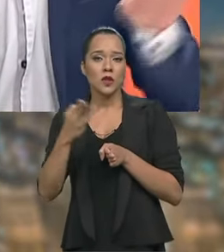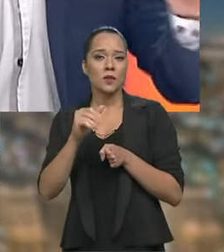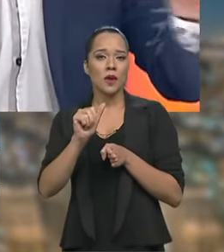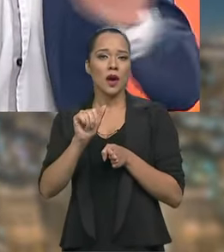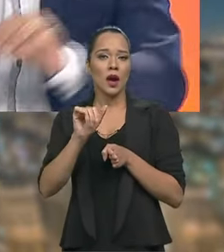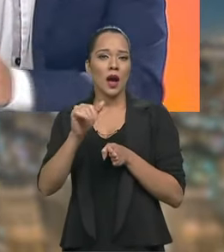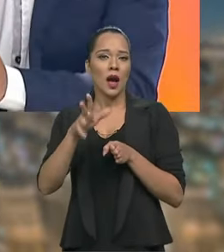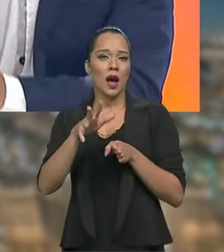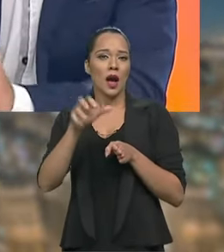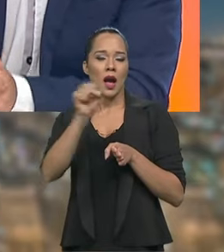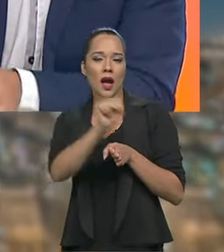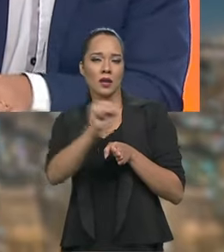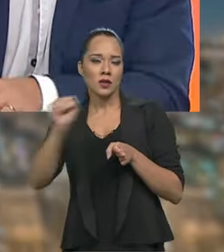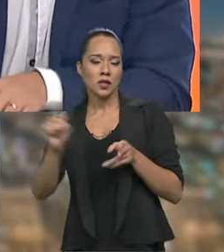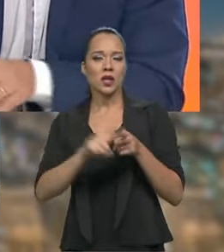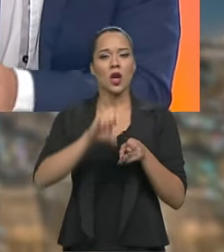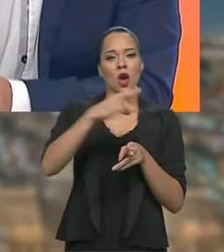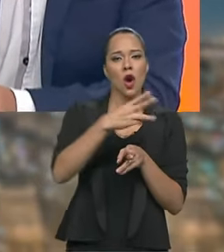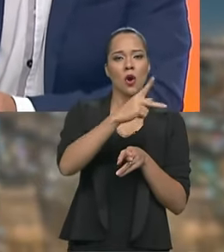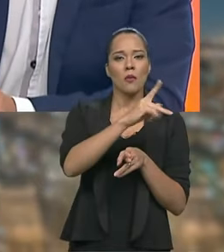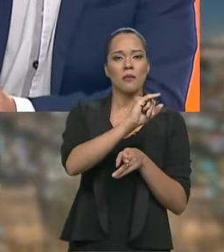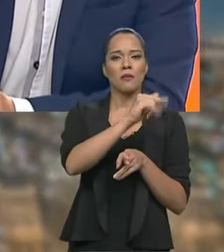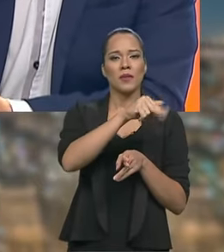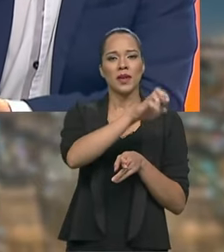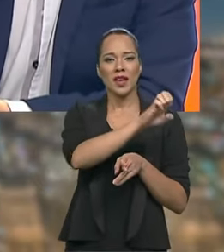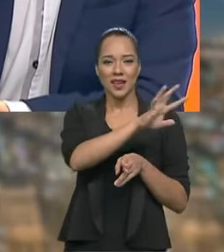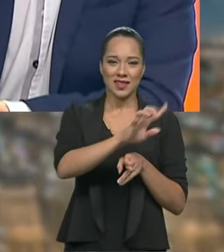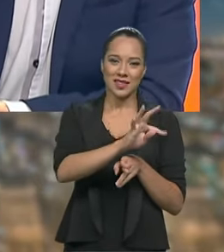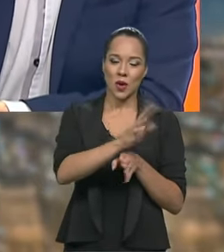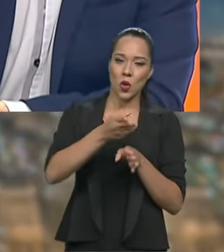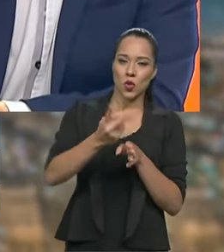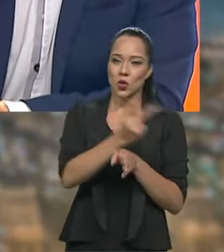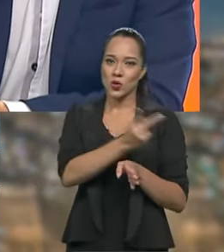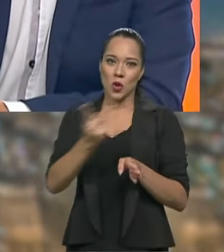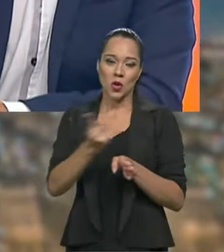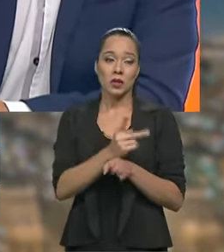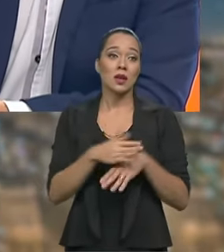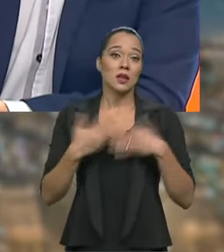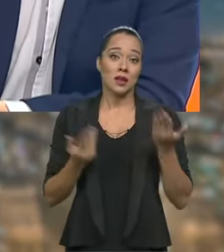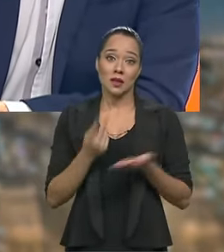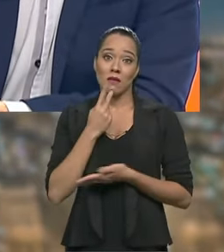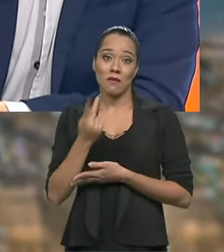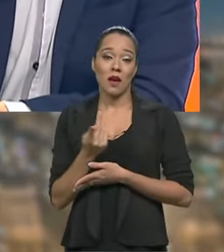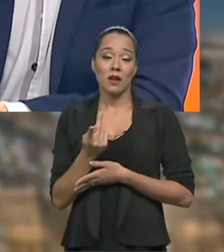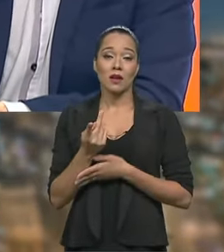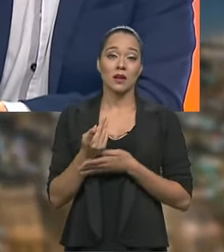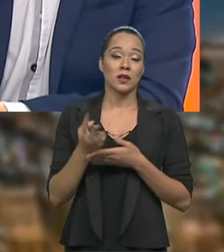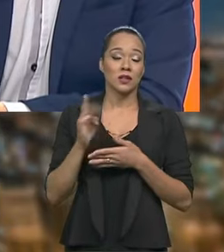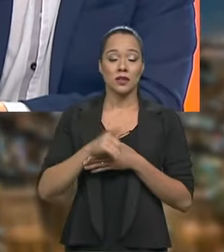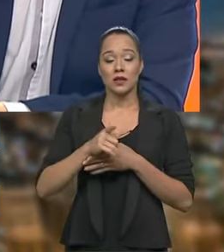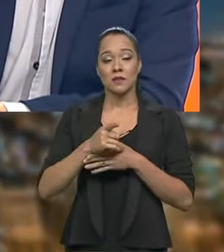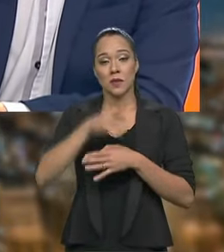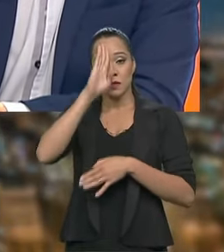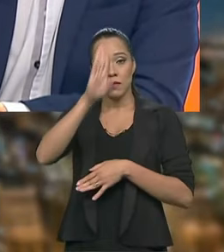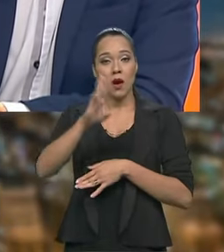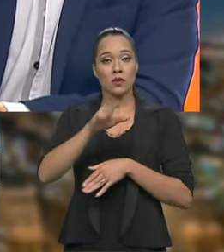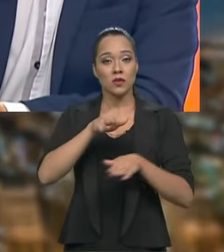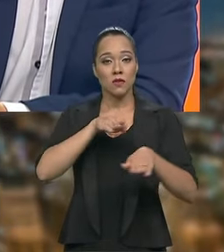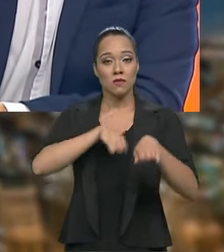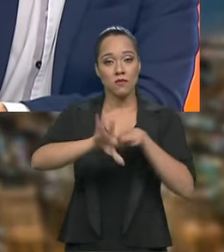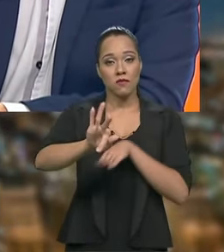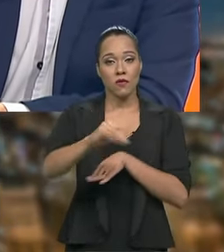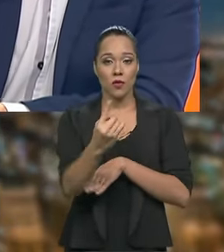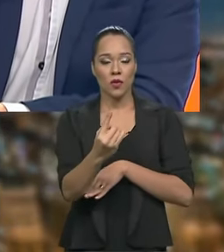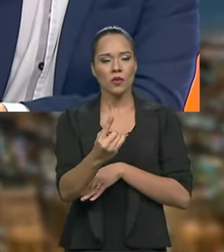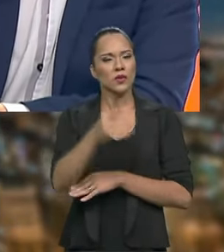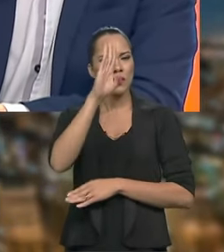Senna, ou você é time Nelson Piquet. E, tanto é que se fala falando dos feitos de Fórmula 1, hoje, talvez, os